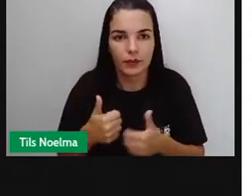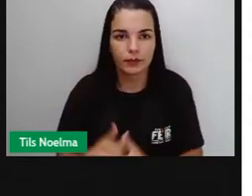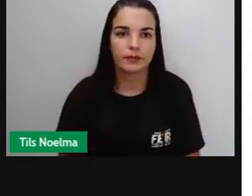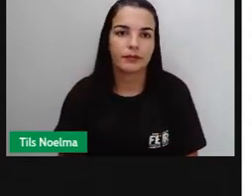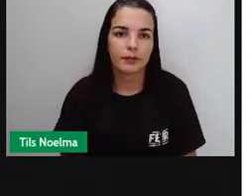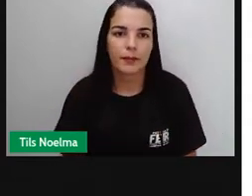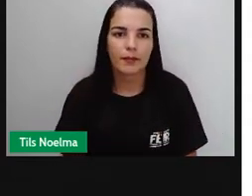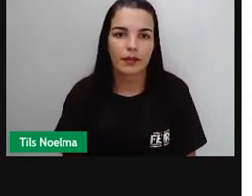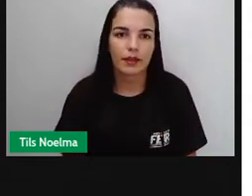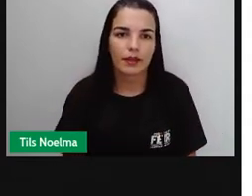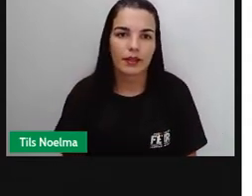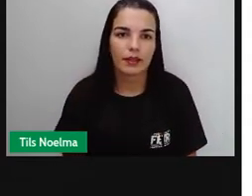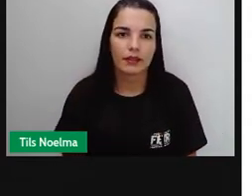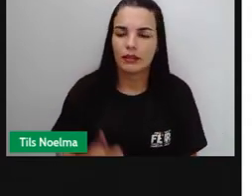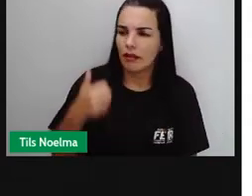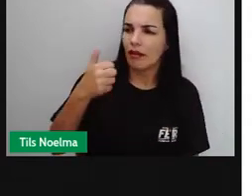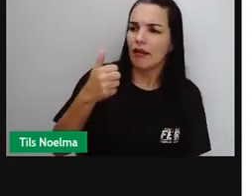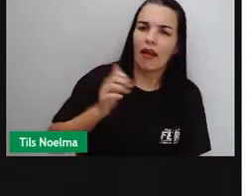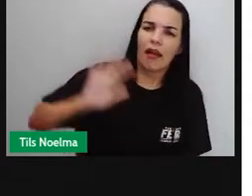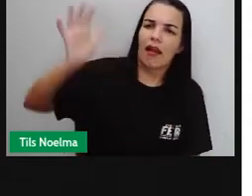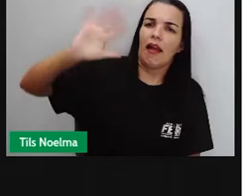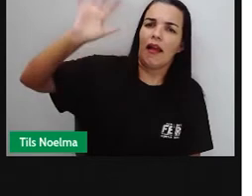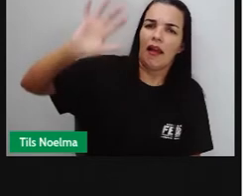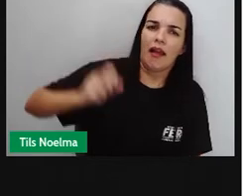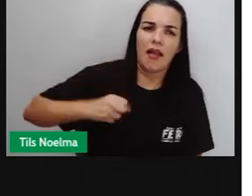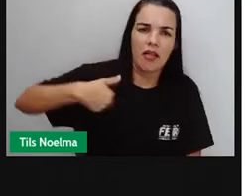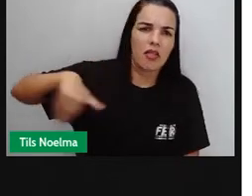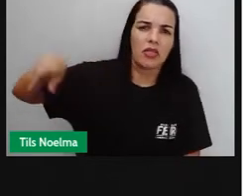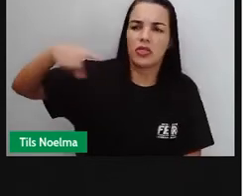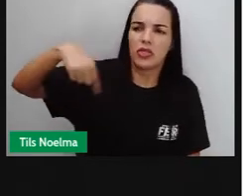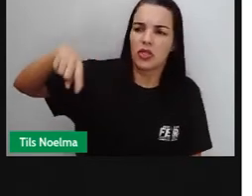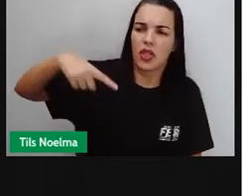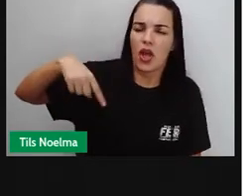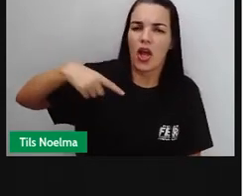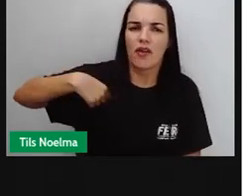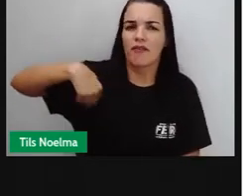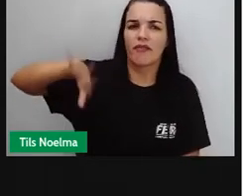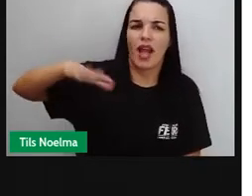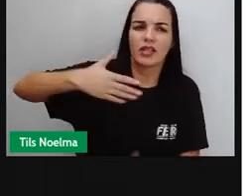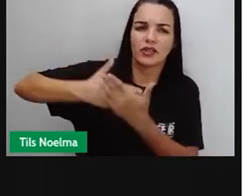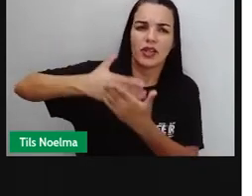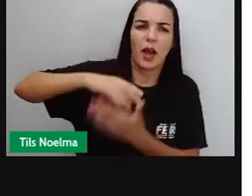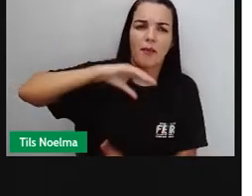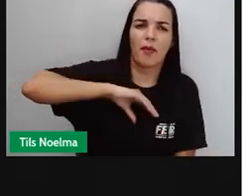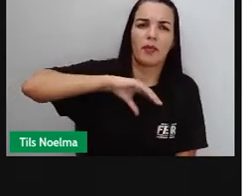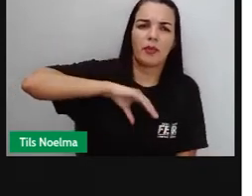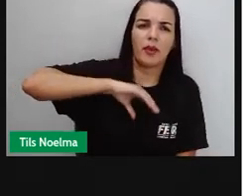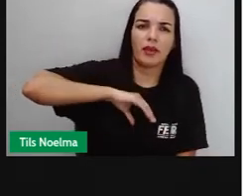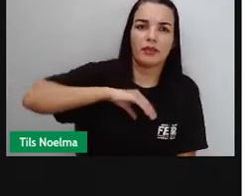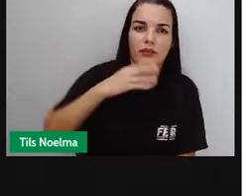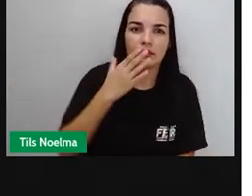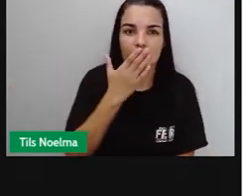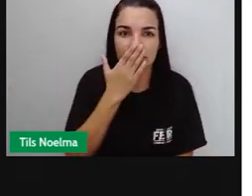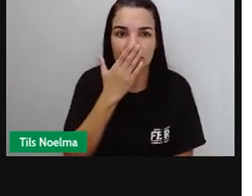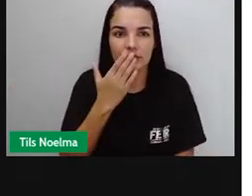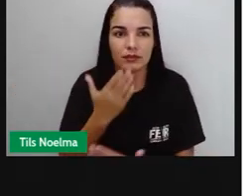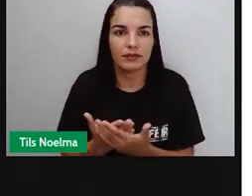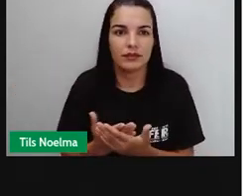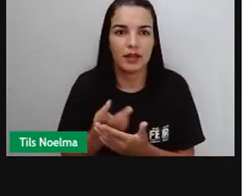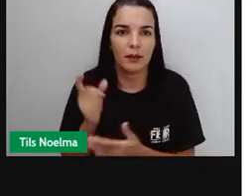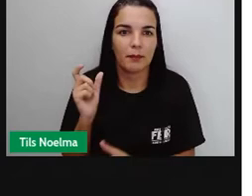E aí, negada, nós vamos estudar português assim? Português assim? Olha a quantidade de palavras aí